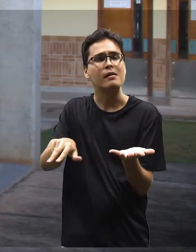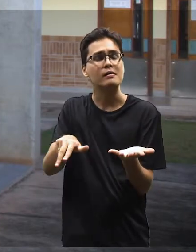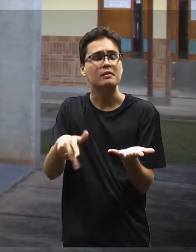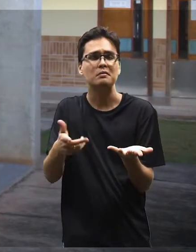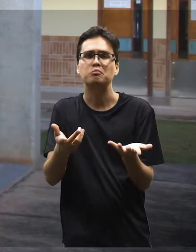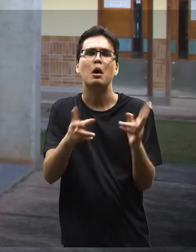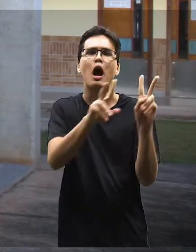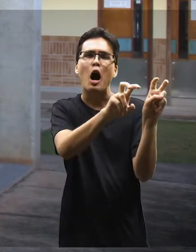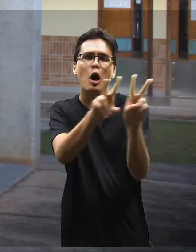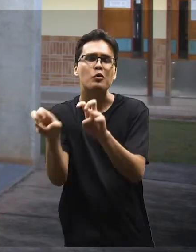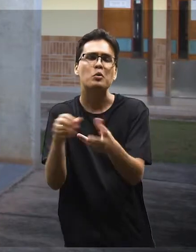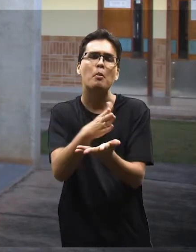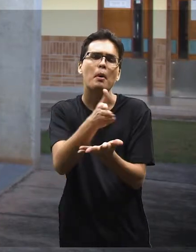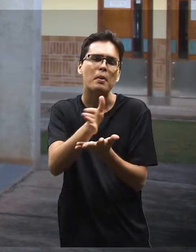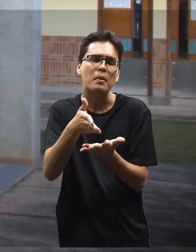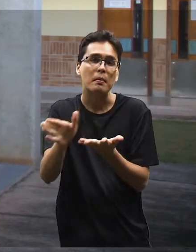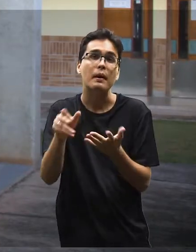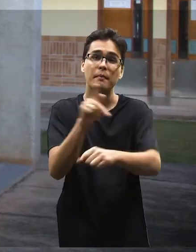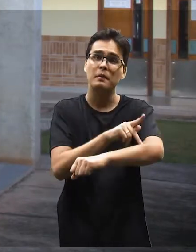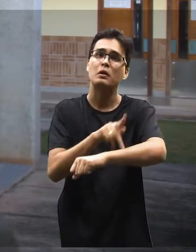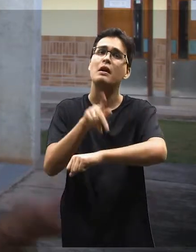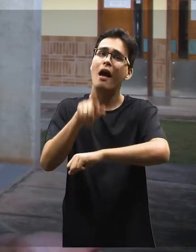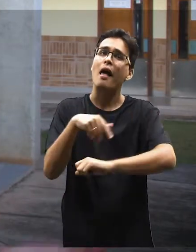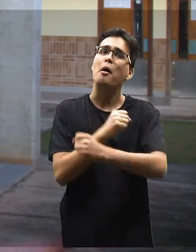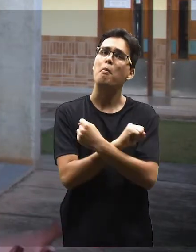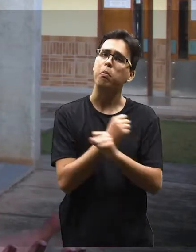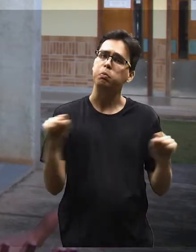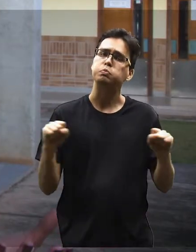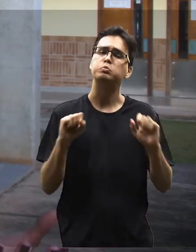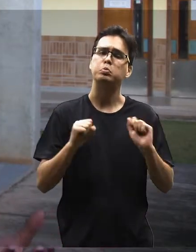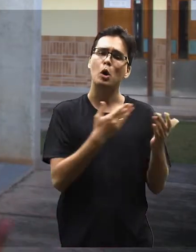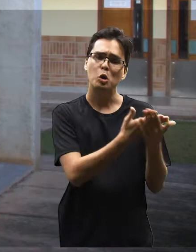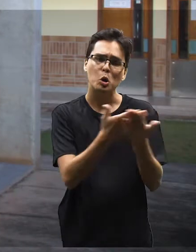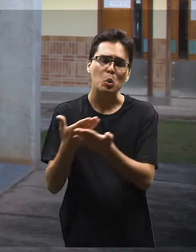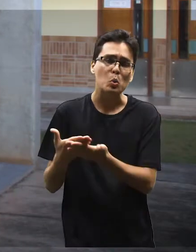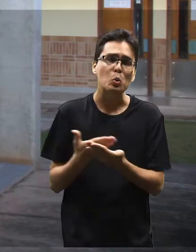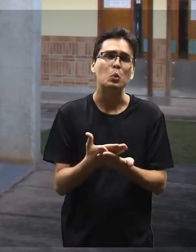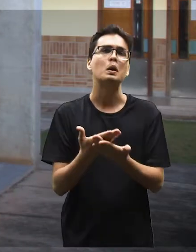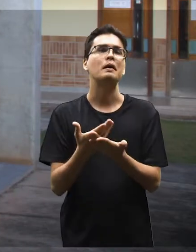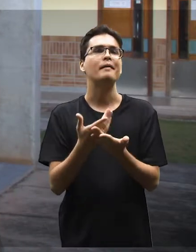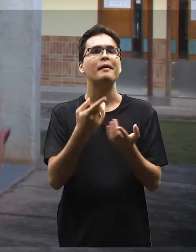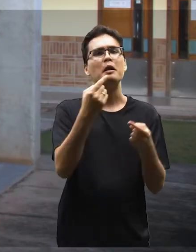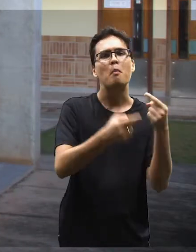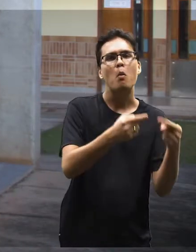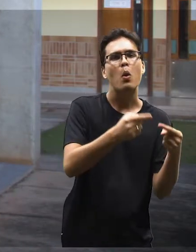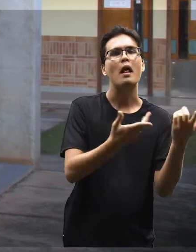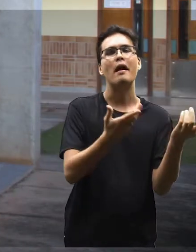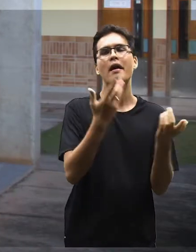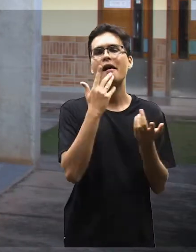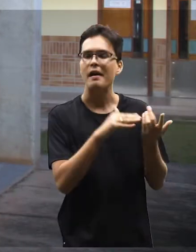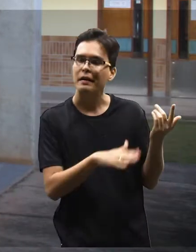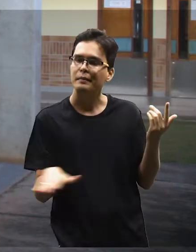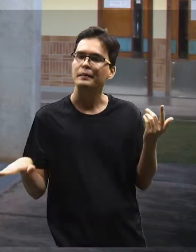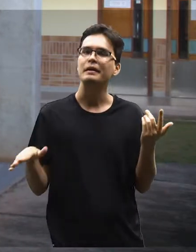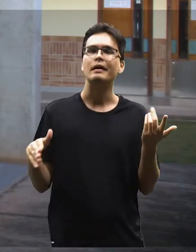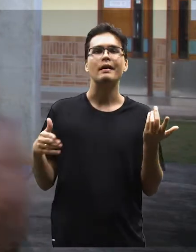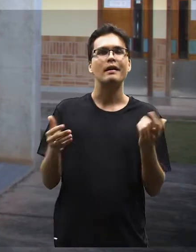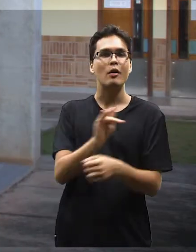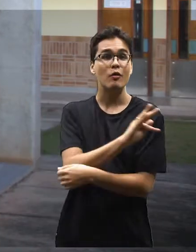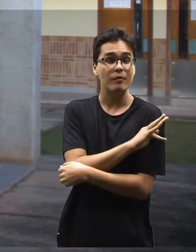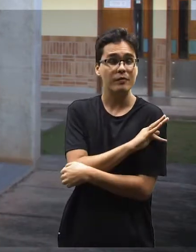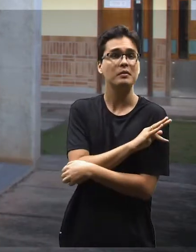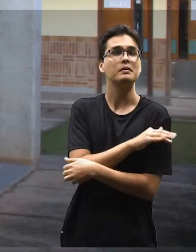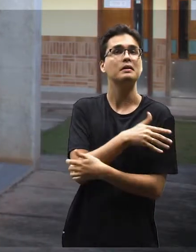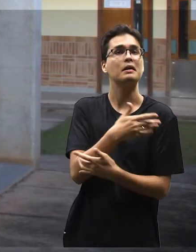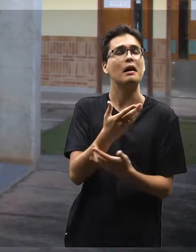áreas, vários assuntos. A pedagogia é uma área muito ampla de estudo, que envolve política, as crianças